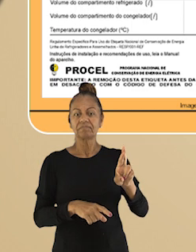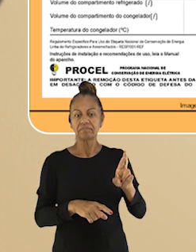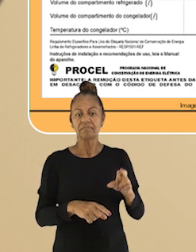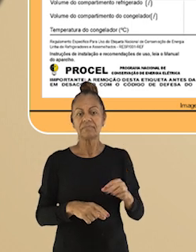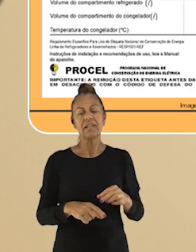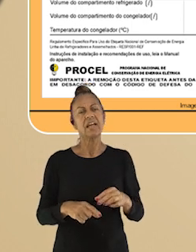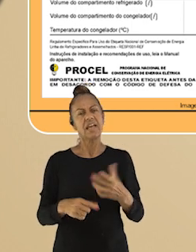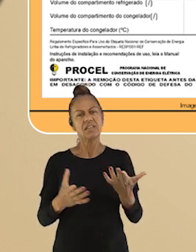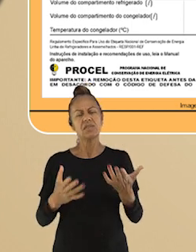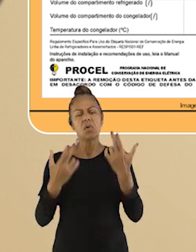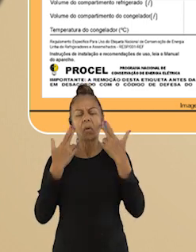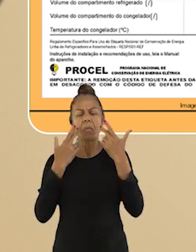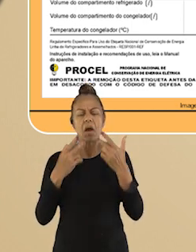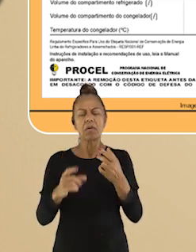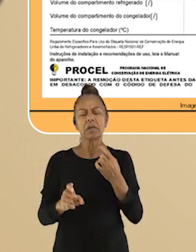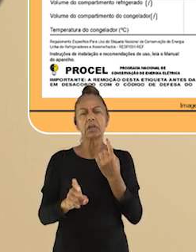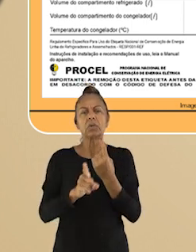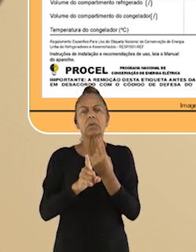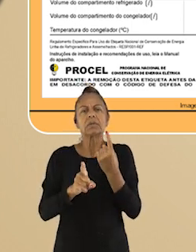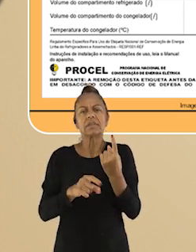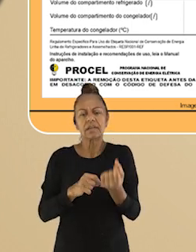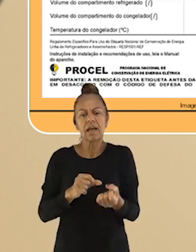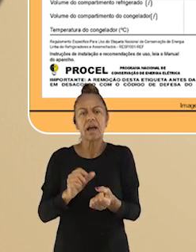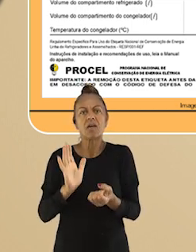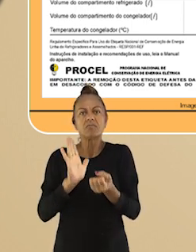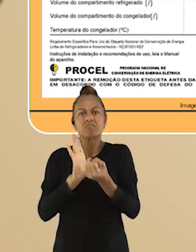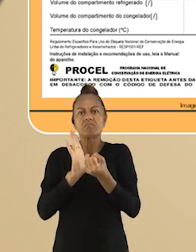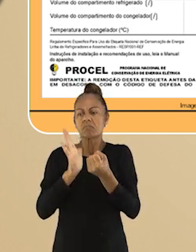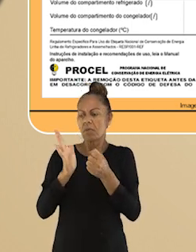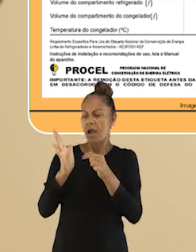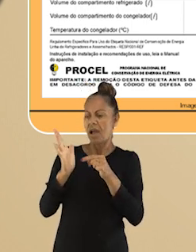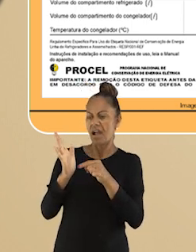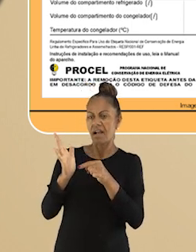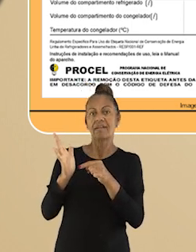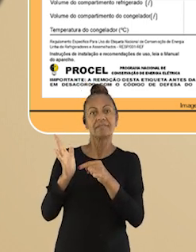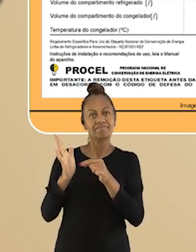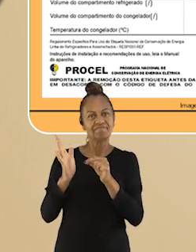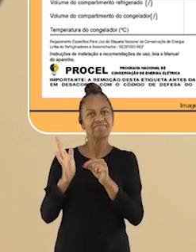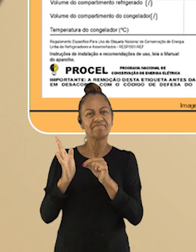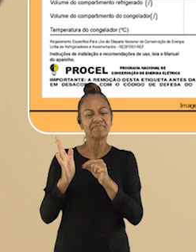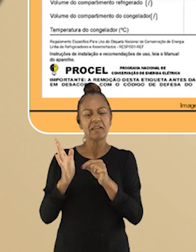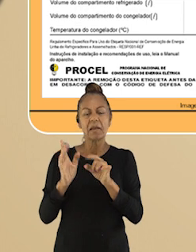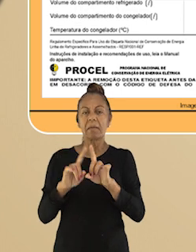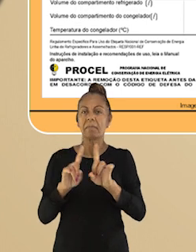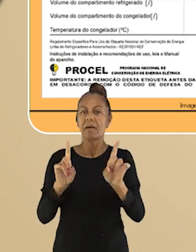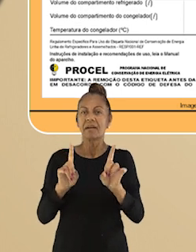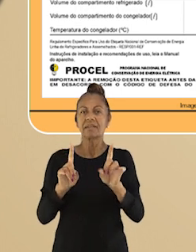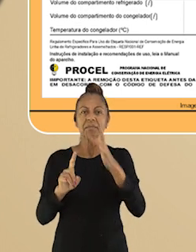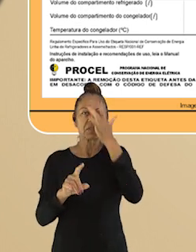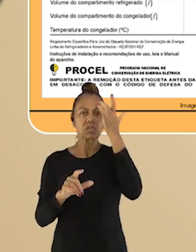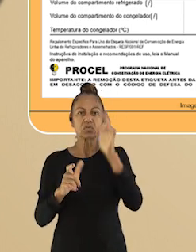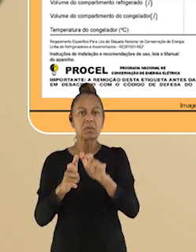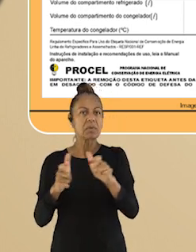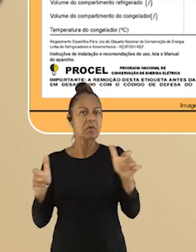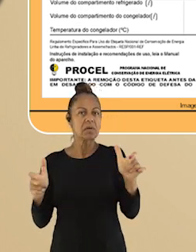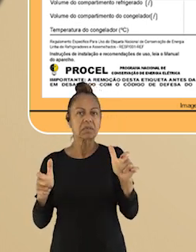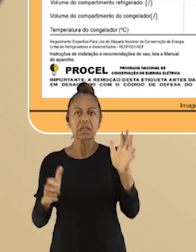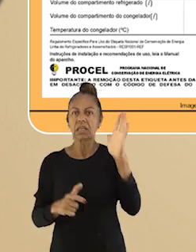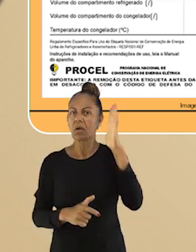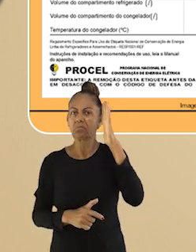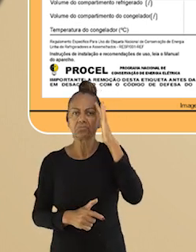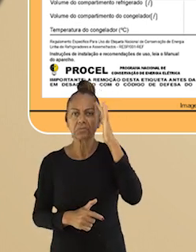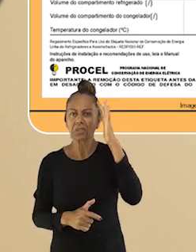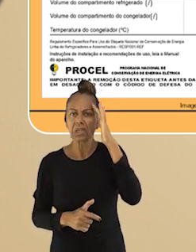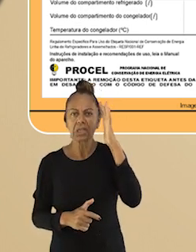-condicionado. É comum encontrar o selo do Procel na maioria dos eletrodomésticos, mas, em geral,